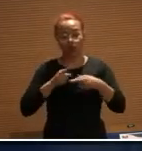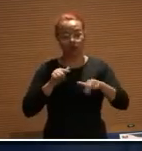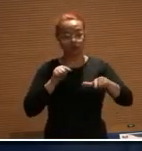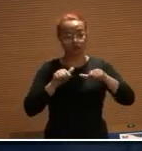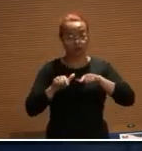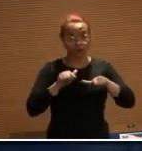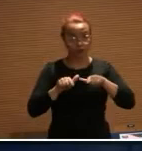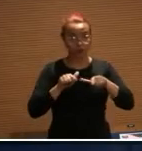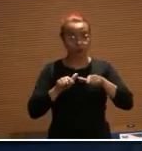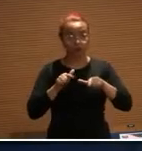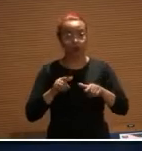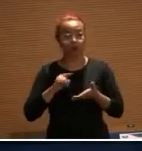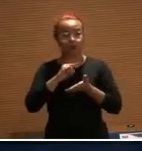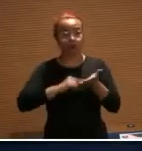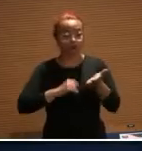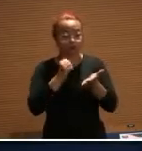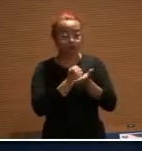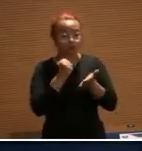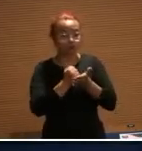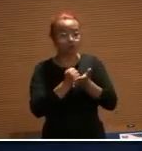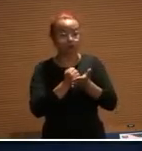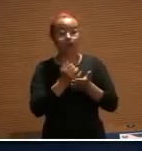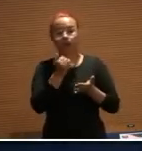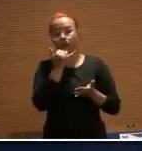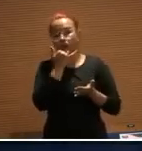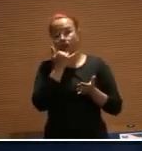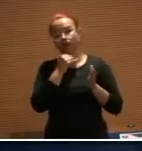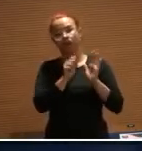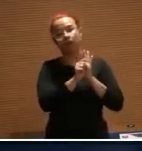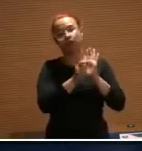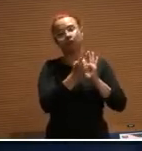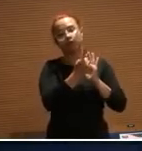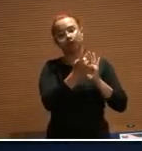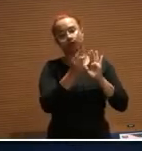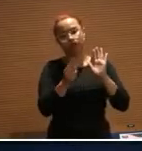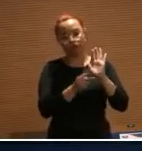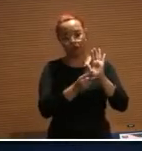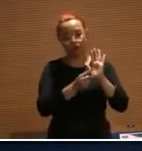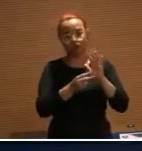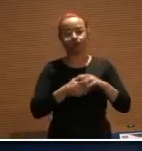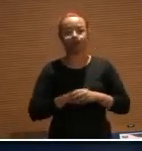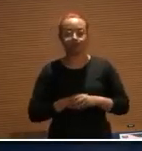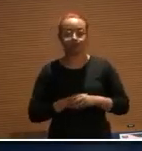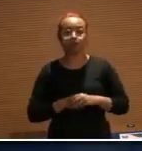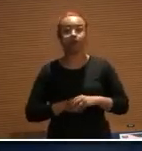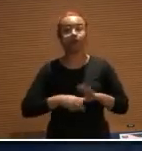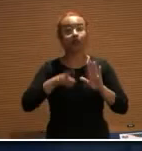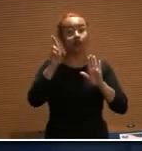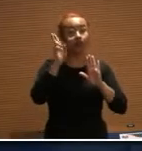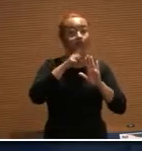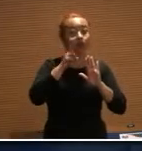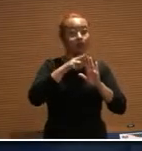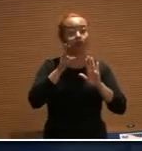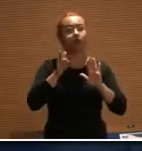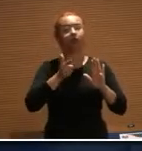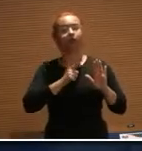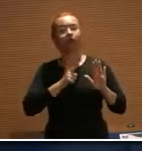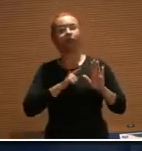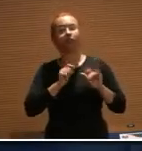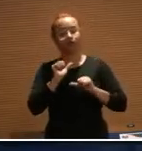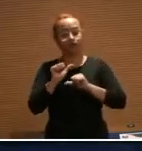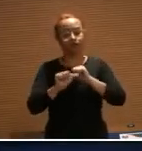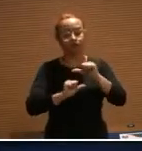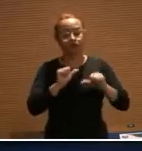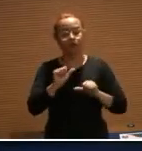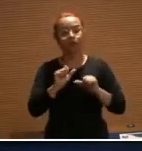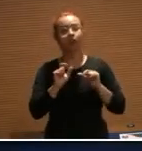ao dispor pela contratação precária e sem vínculo, no artigo 1º e 2º, a pretensa norma adota o princípio da alteridade,